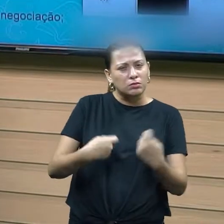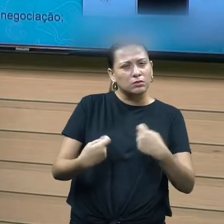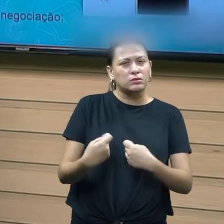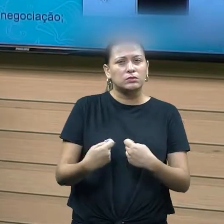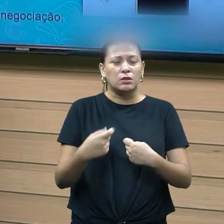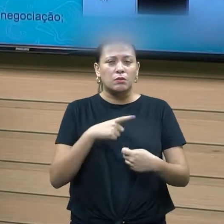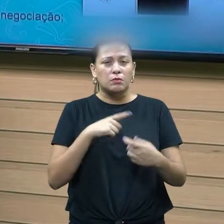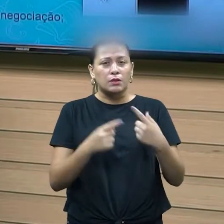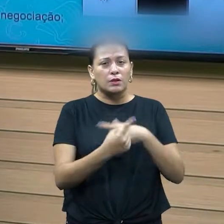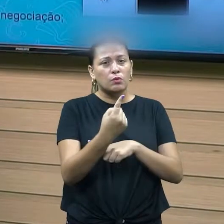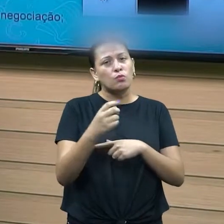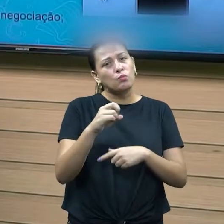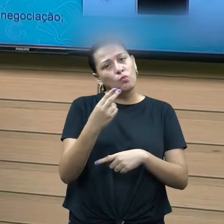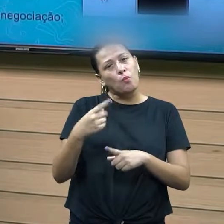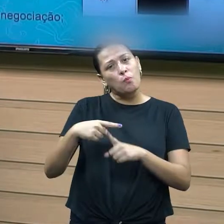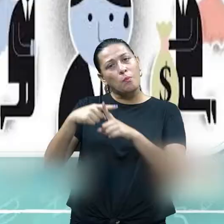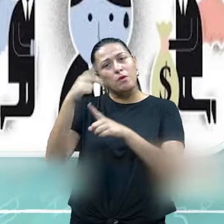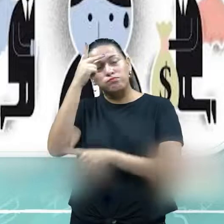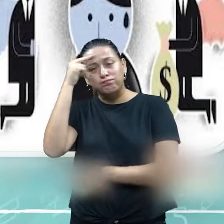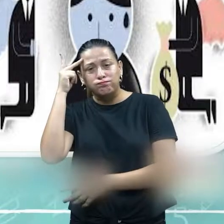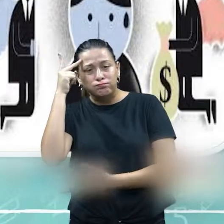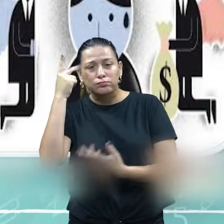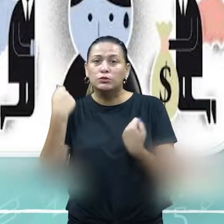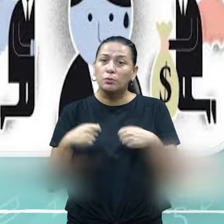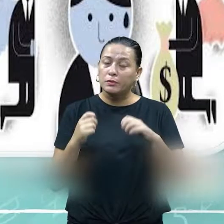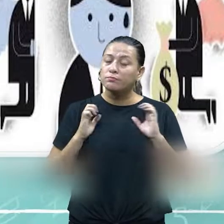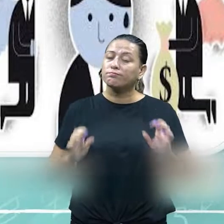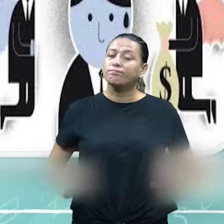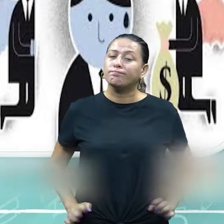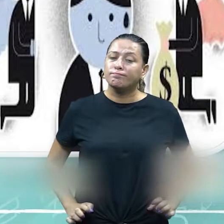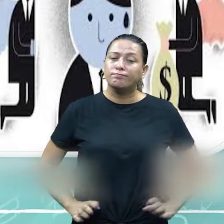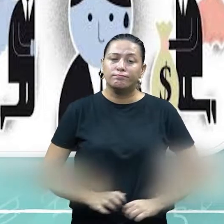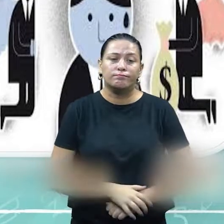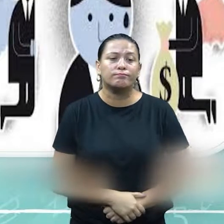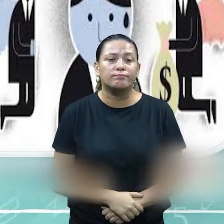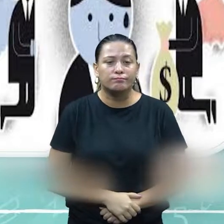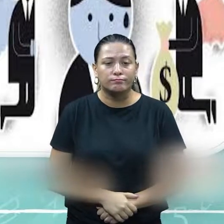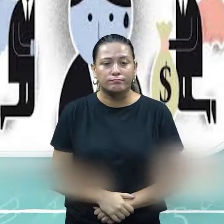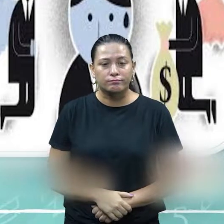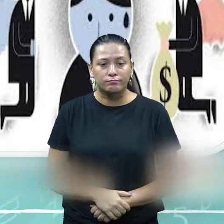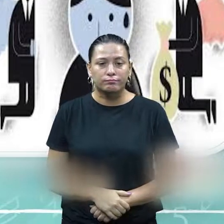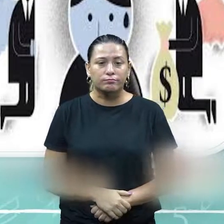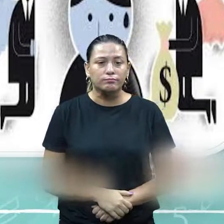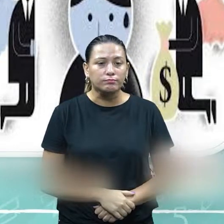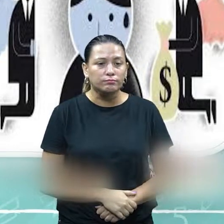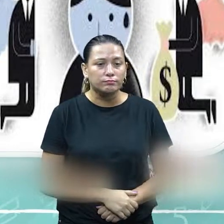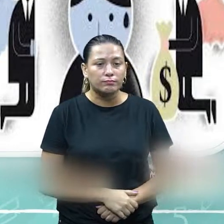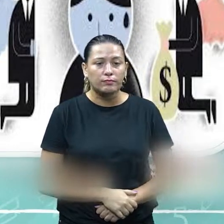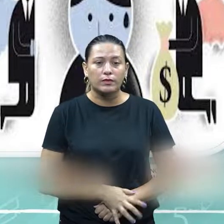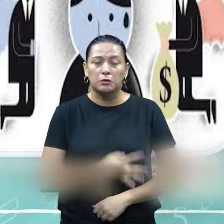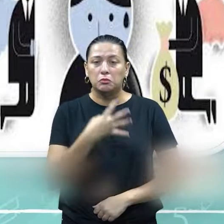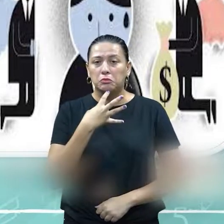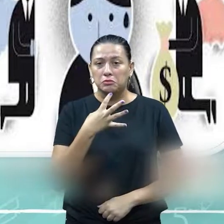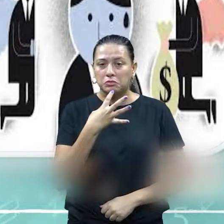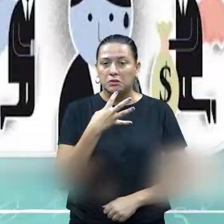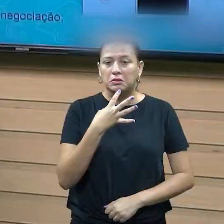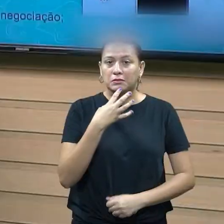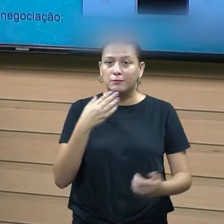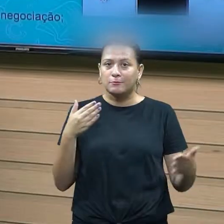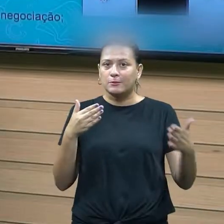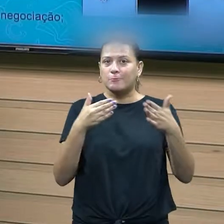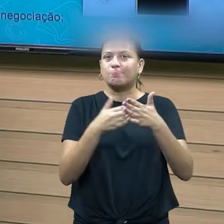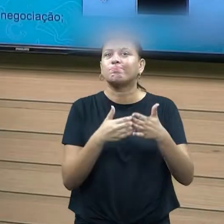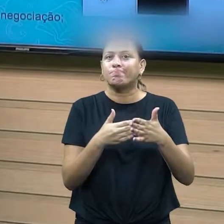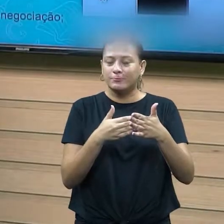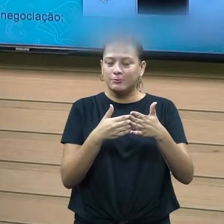Então, ser ético nesse processo é muito relevante. Então, outra questão que ela fala, que ela diz respeito é conhecer os seus próprios limites,